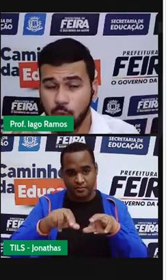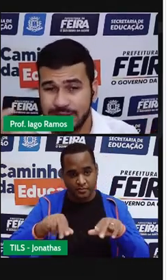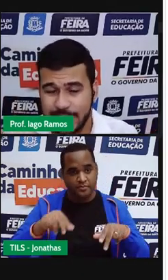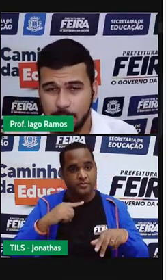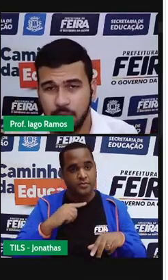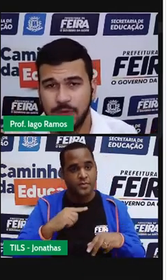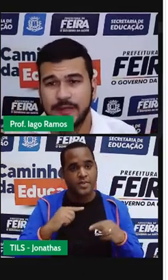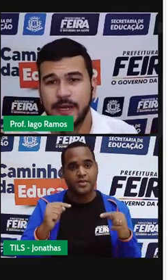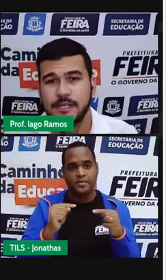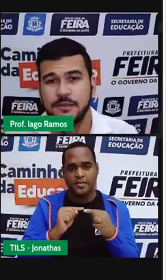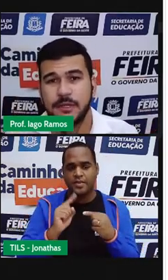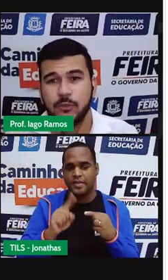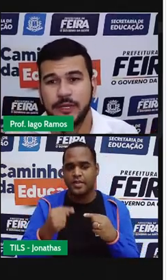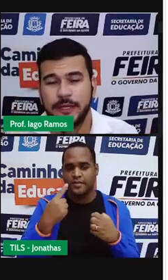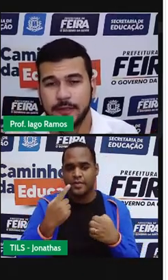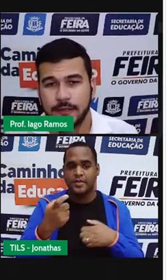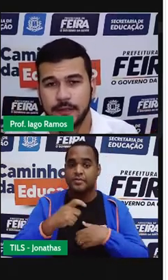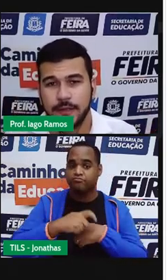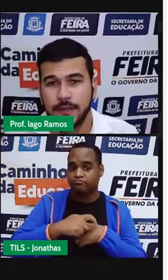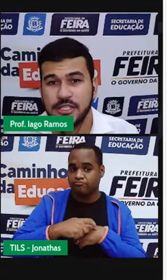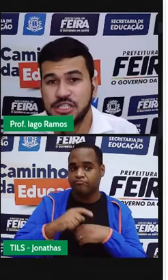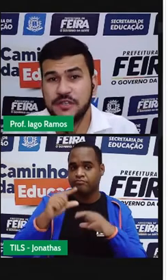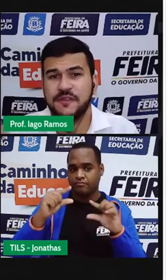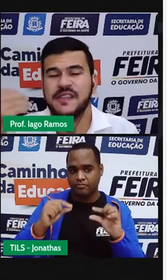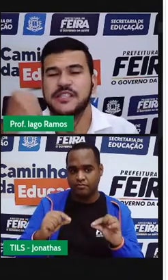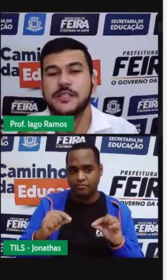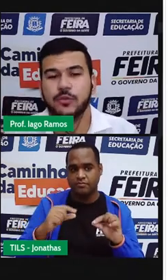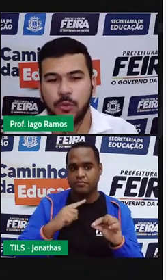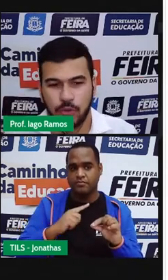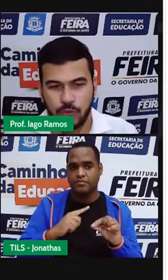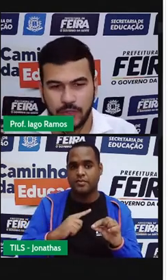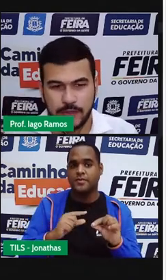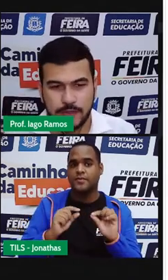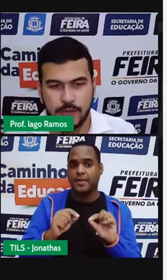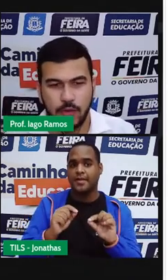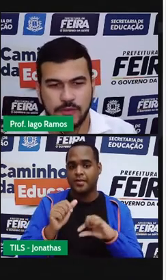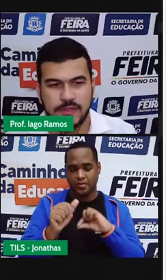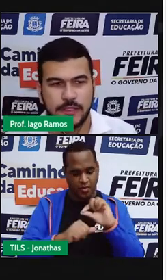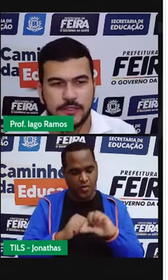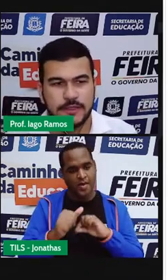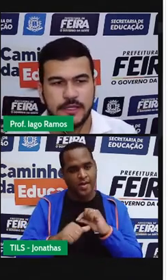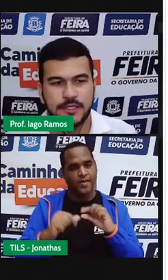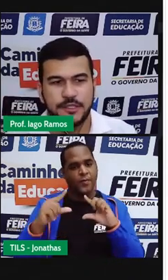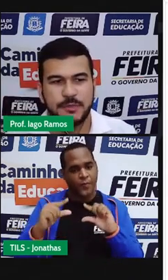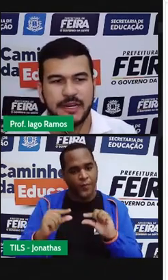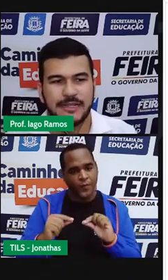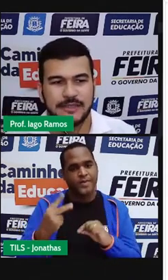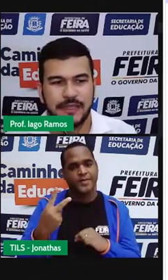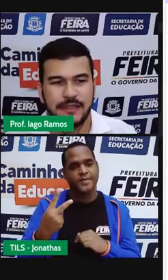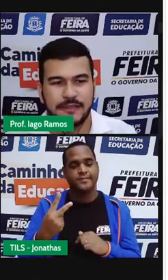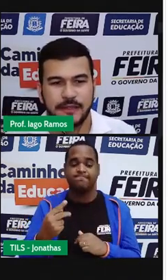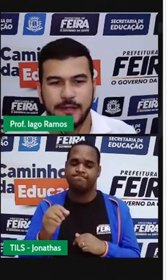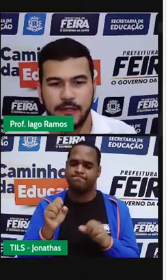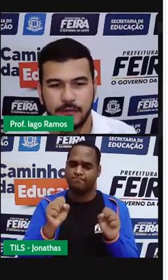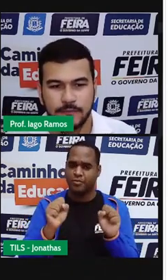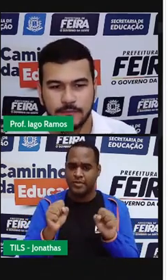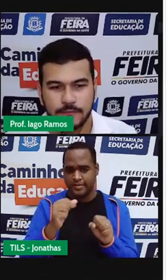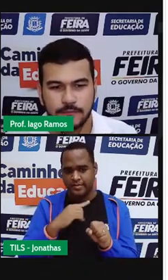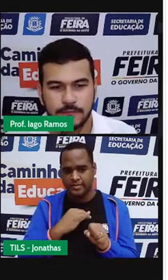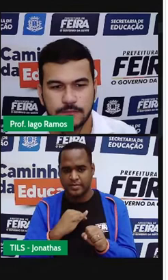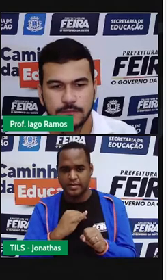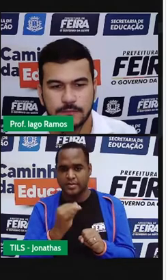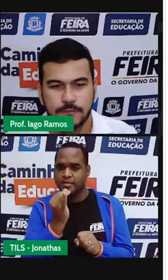o tempo vai ter que diminuir dividindo por 2. Ou seja, se a gente pegar 6 aqui